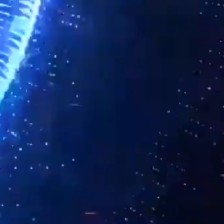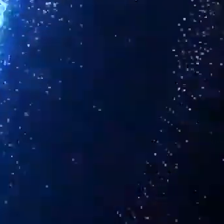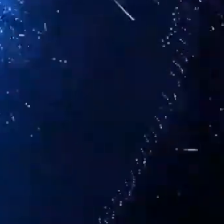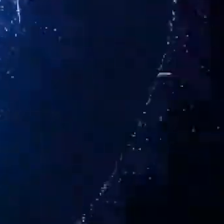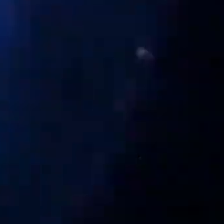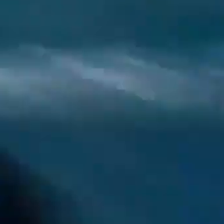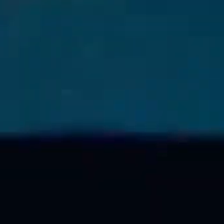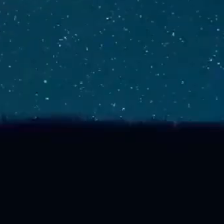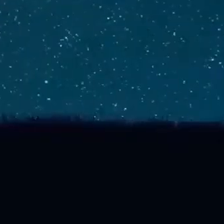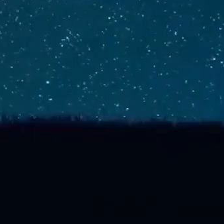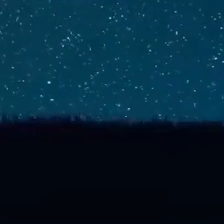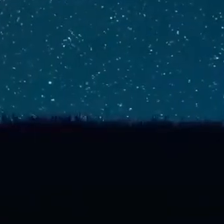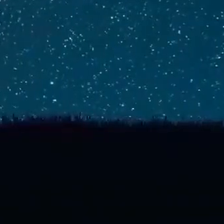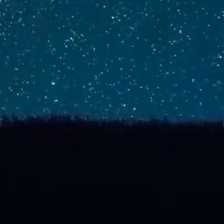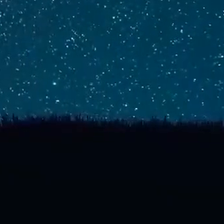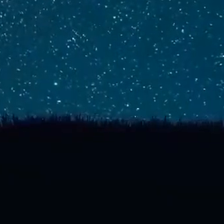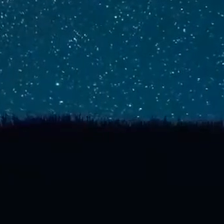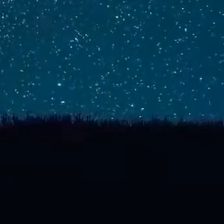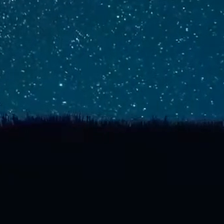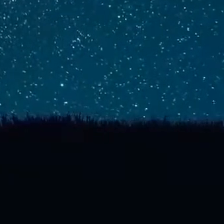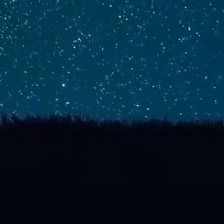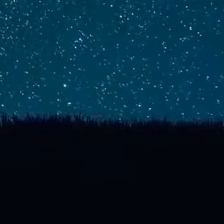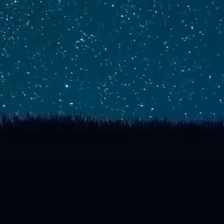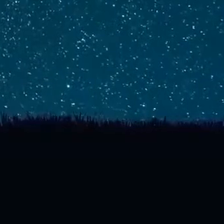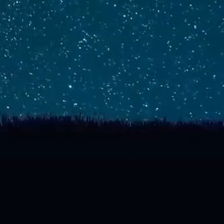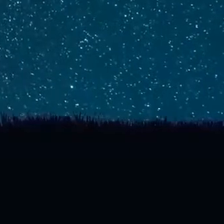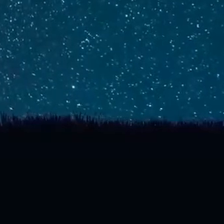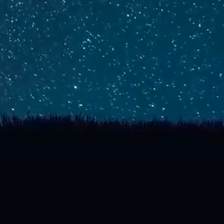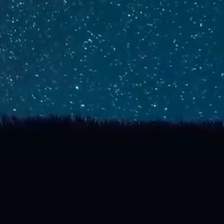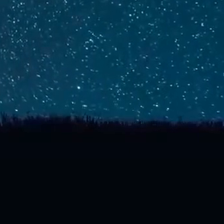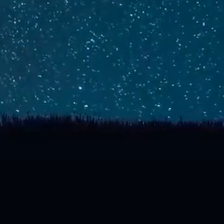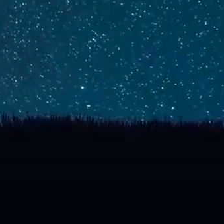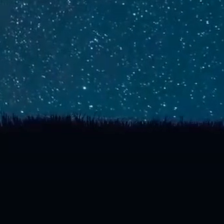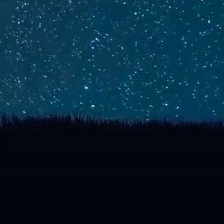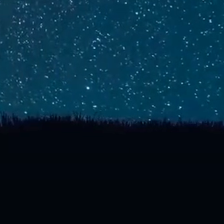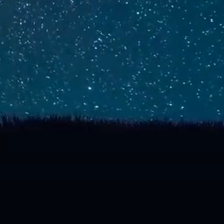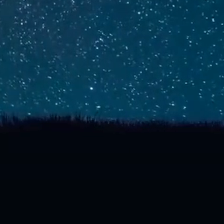mudar o mundo O futuro é agora